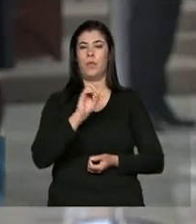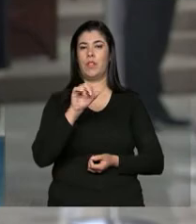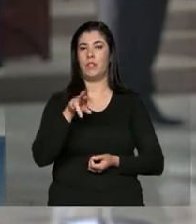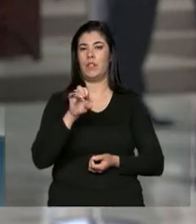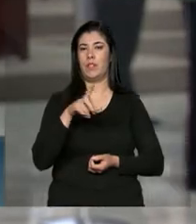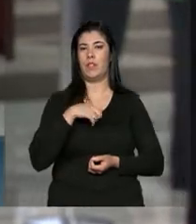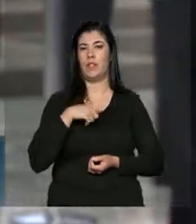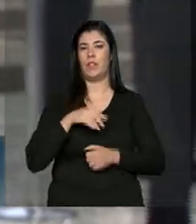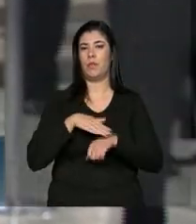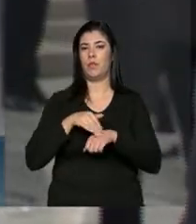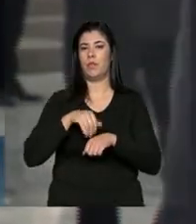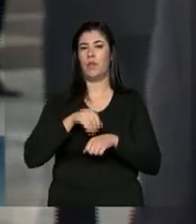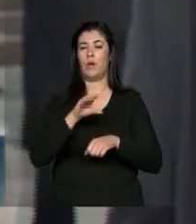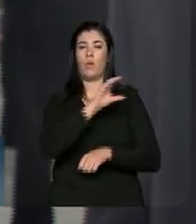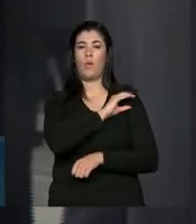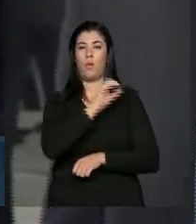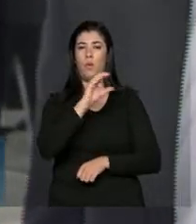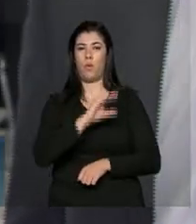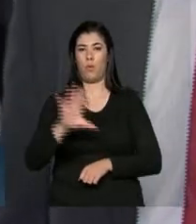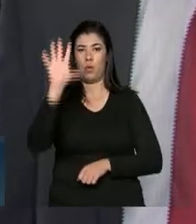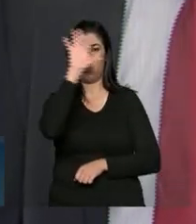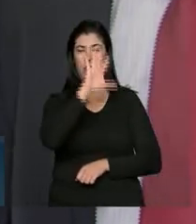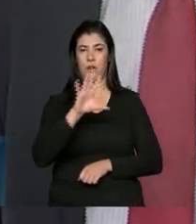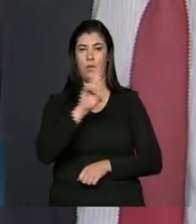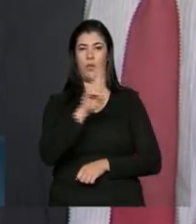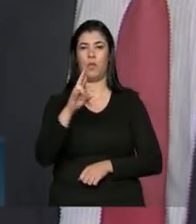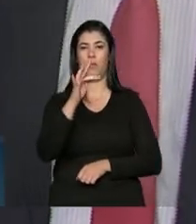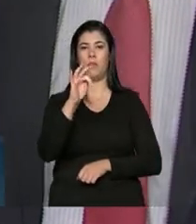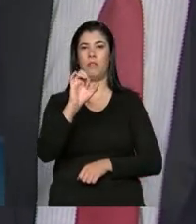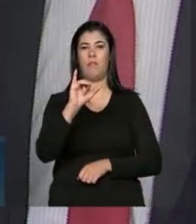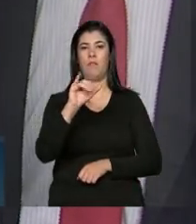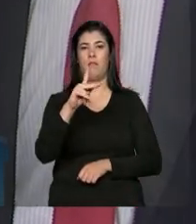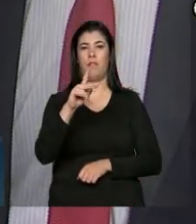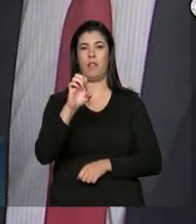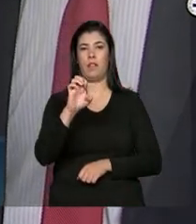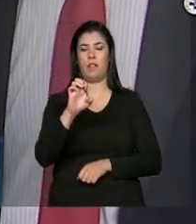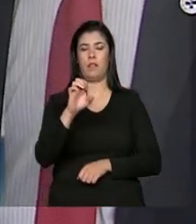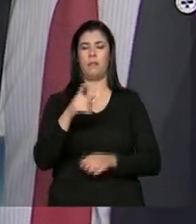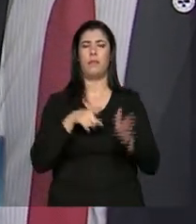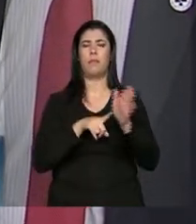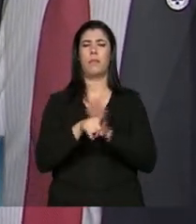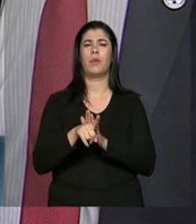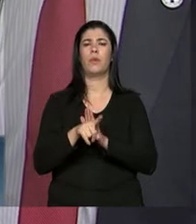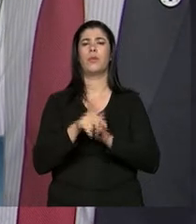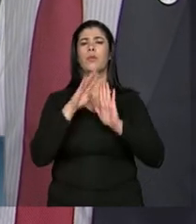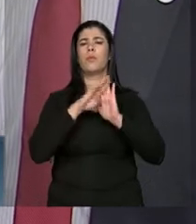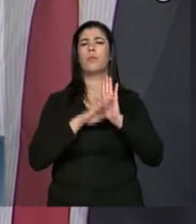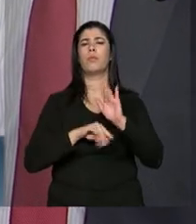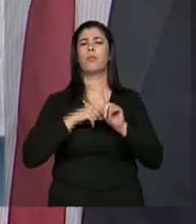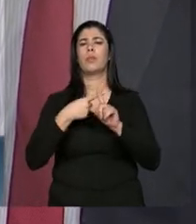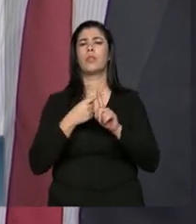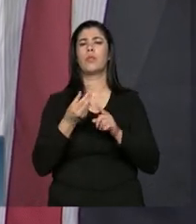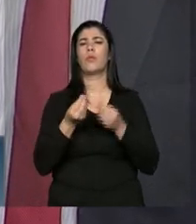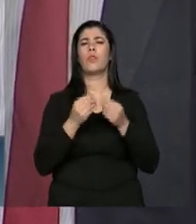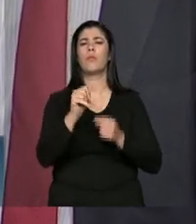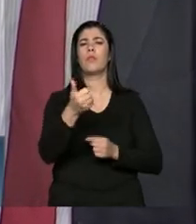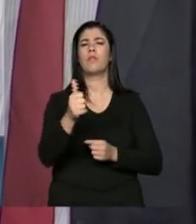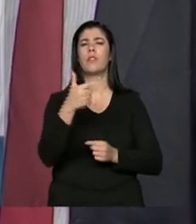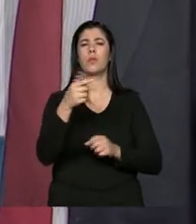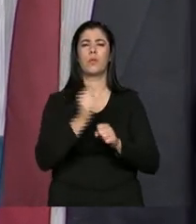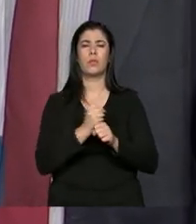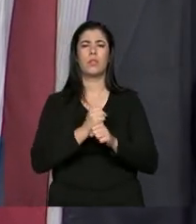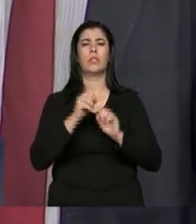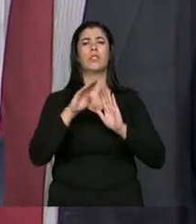do programa Mais Médicos, que está aqui ao meu lado, Felipe Proenço. Coordenador, qual é a avaliação que o senhor faz desses dois anos?